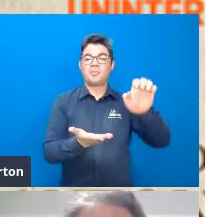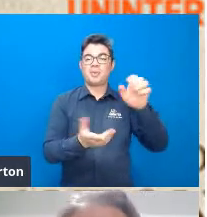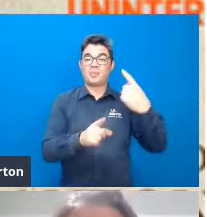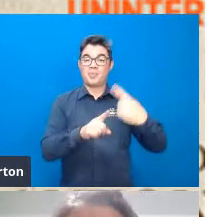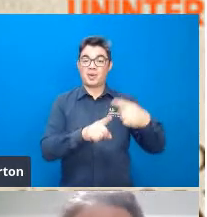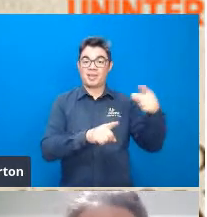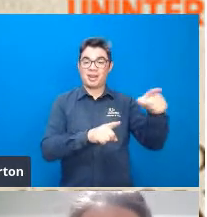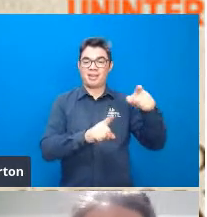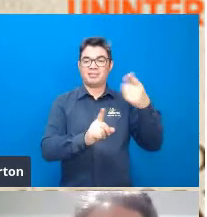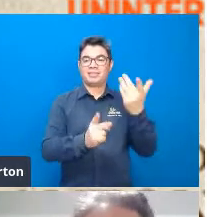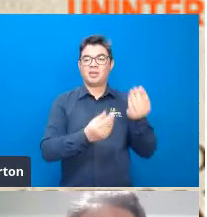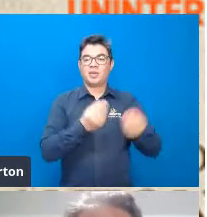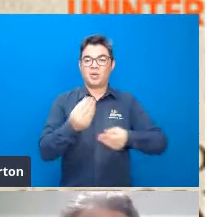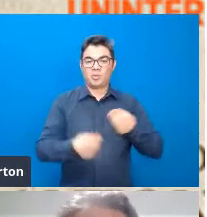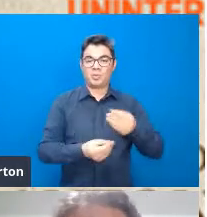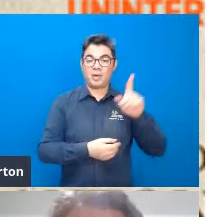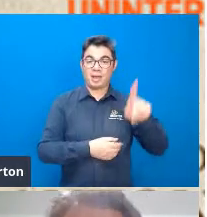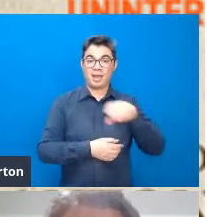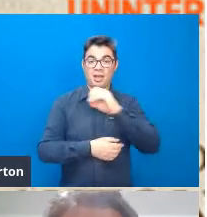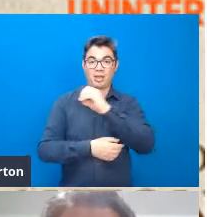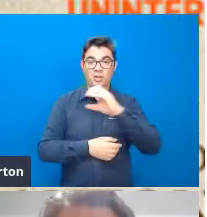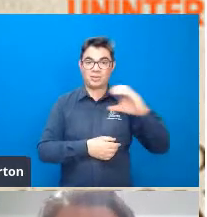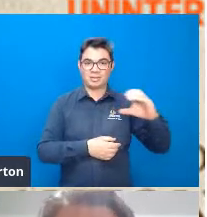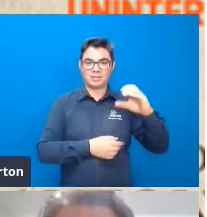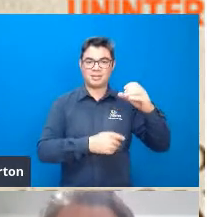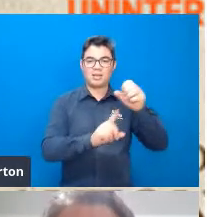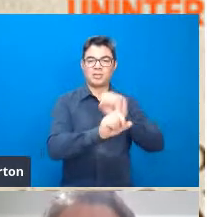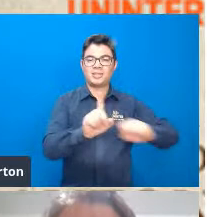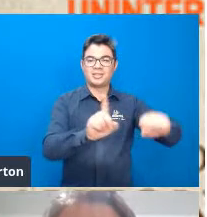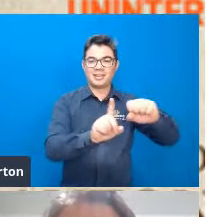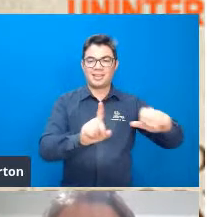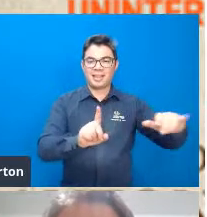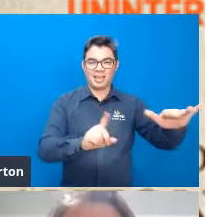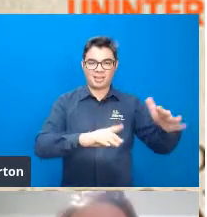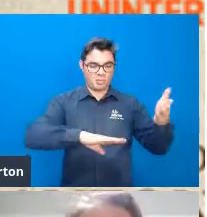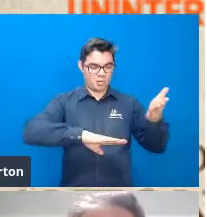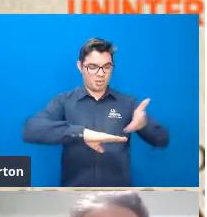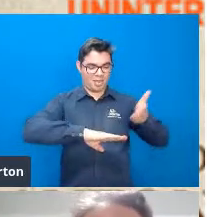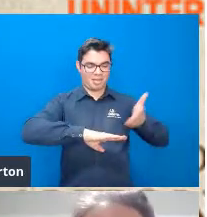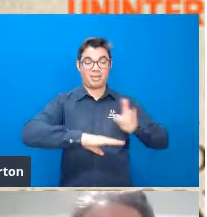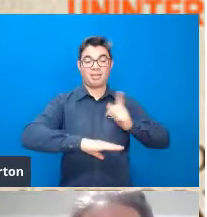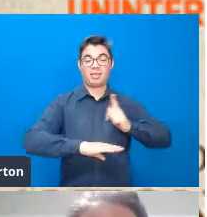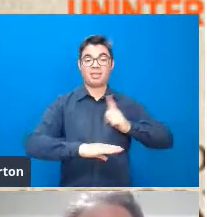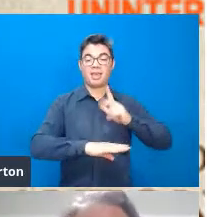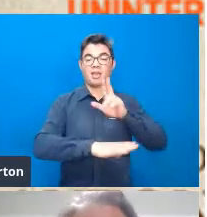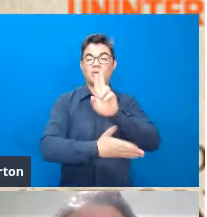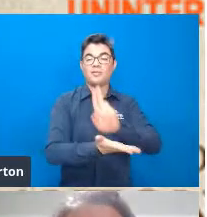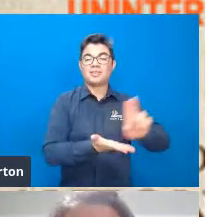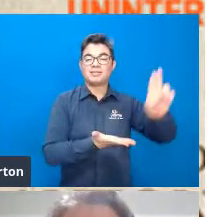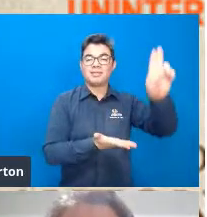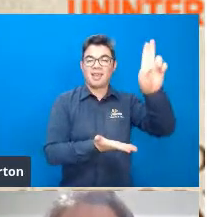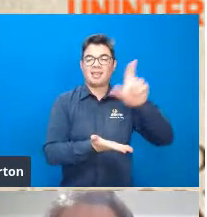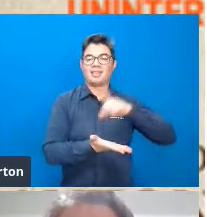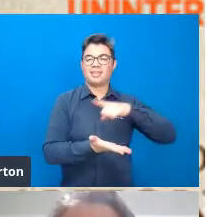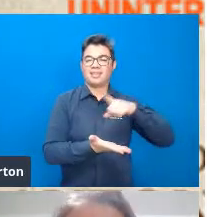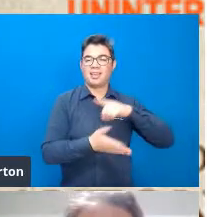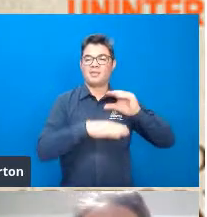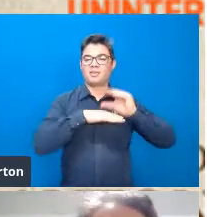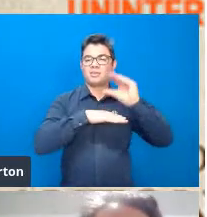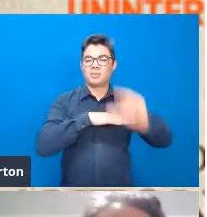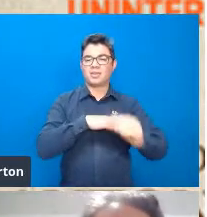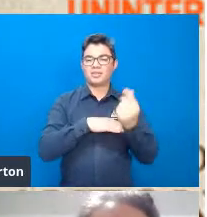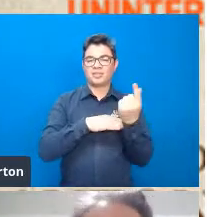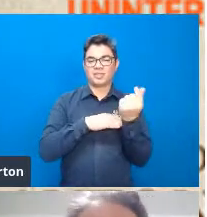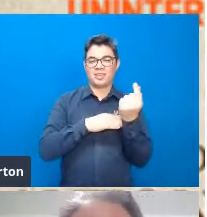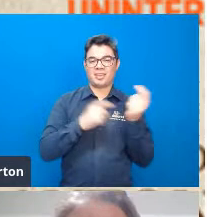da civilização ocidental, do que é considerado civilização moderna, e é onde tinham as universidades, o grande investimento em dinheiro, né?